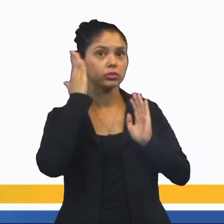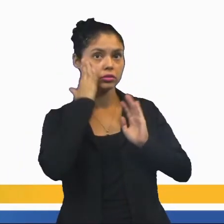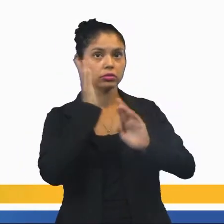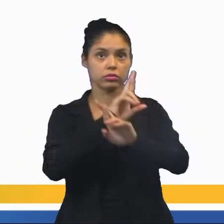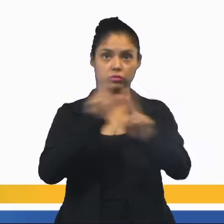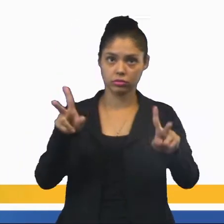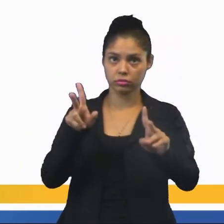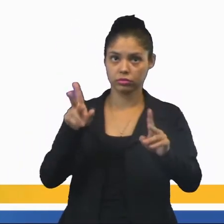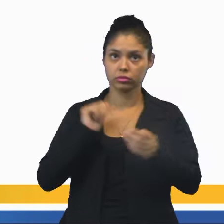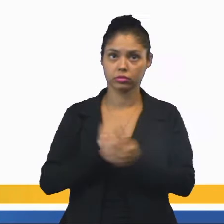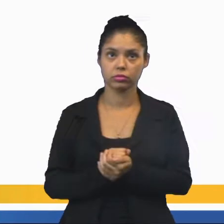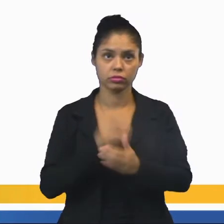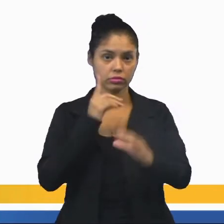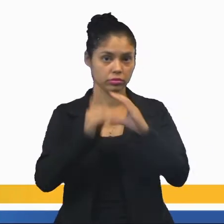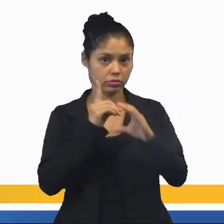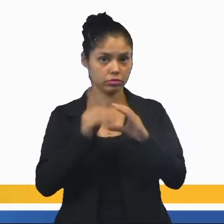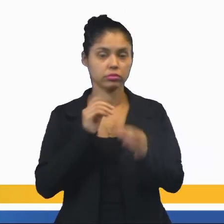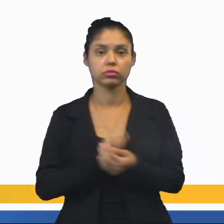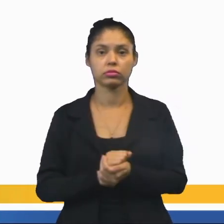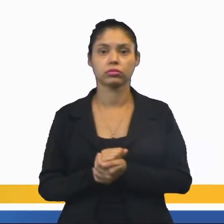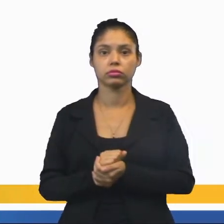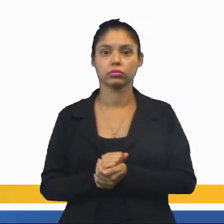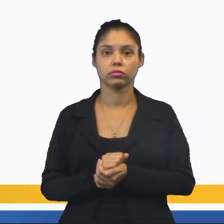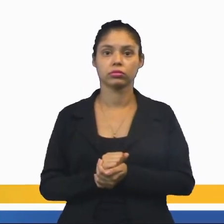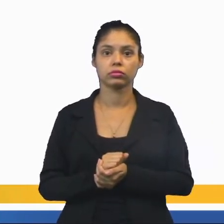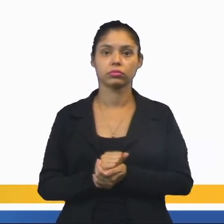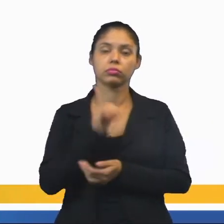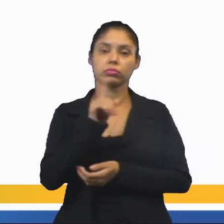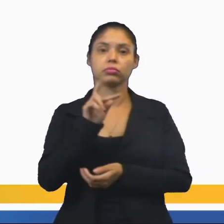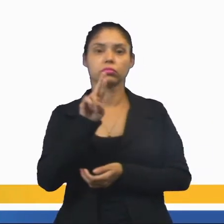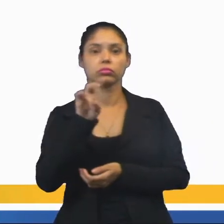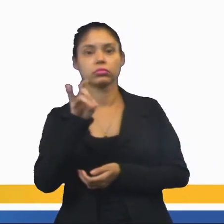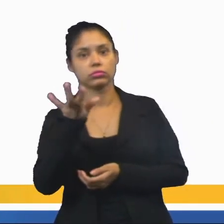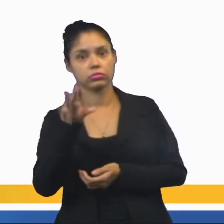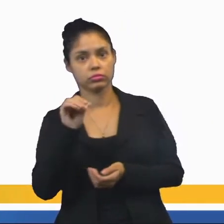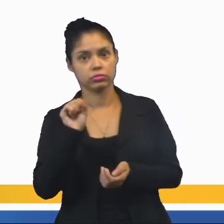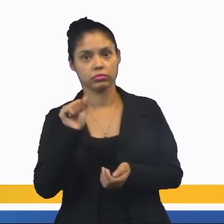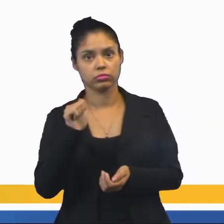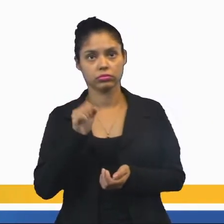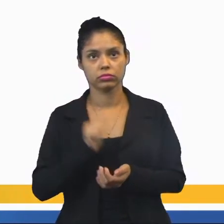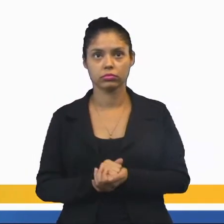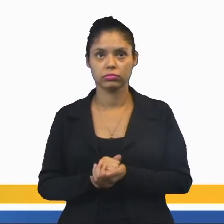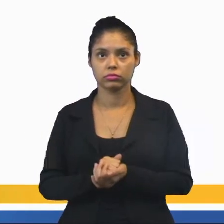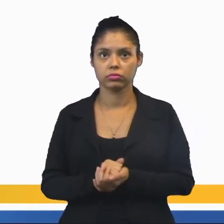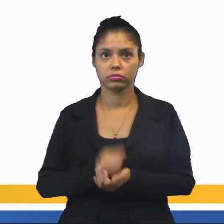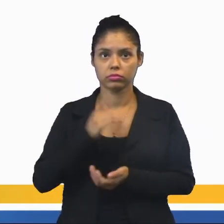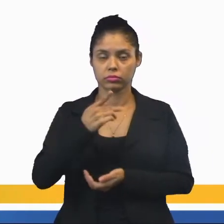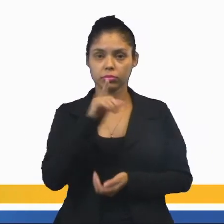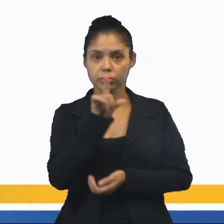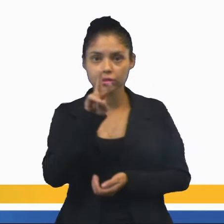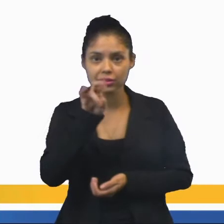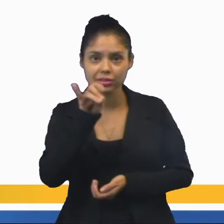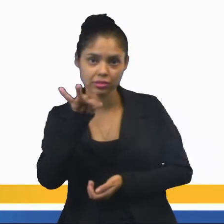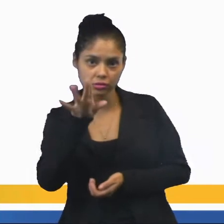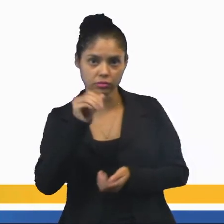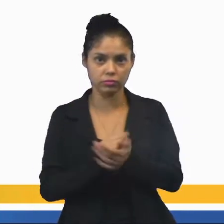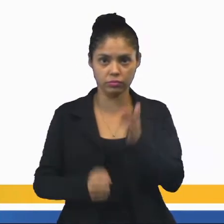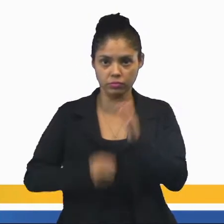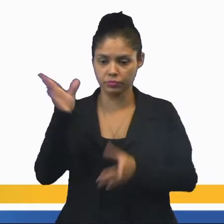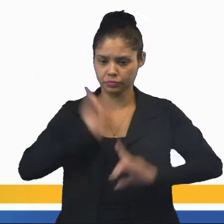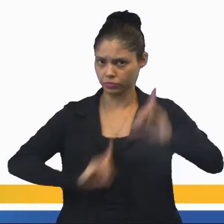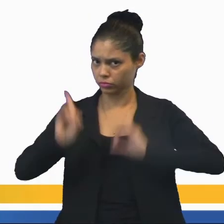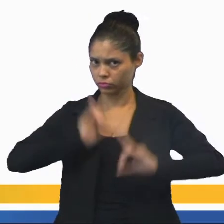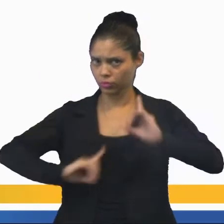diferentes tipos de culto e de divindades. Olha, se eu for lidar com uma religião politeísta, ou seja, de muitos deuses,